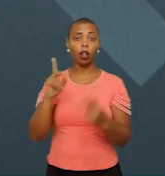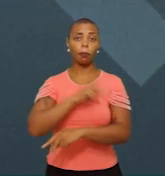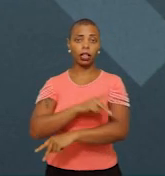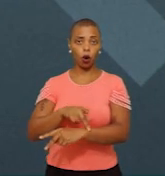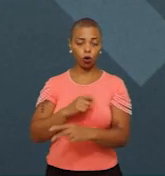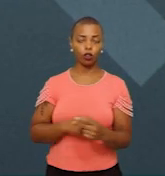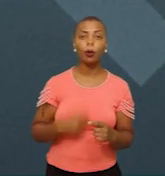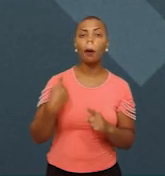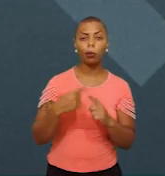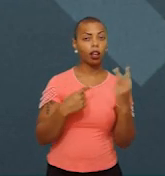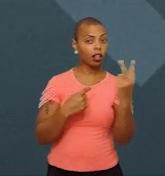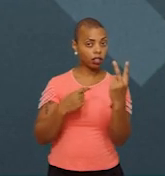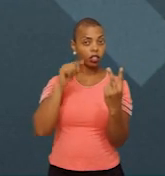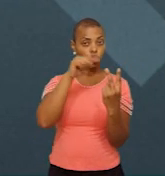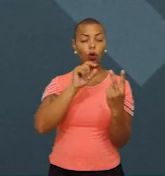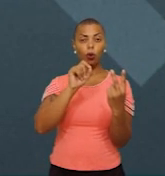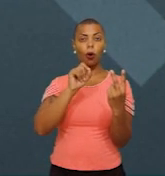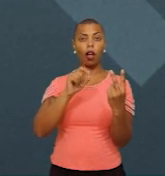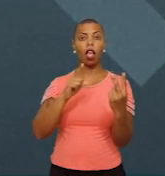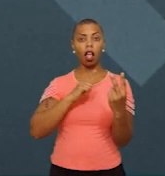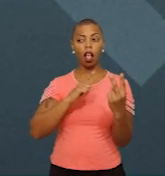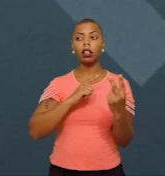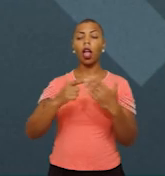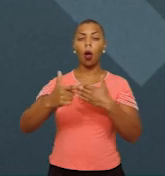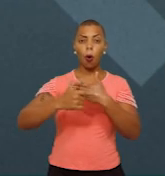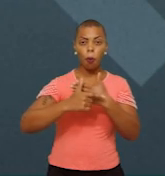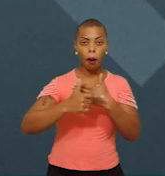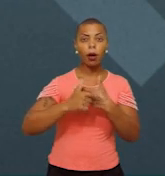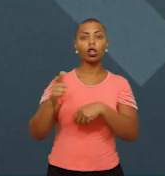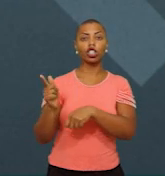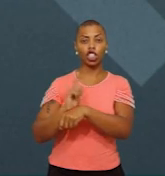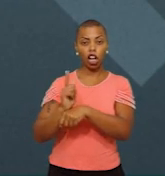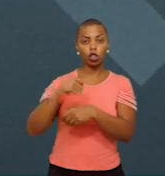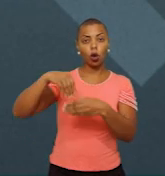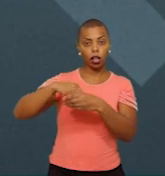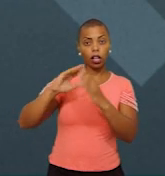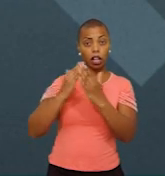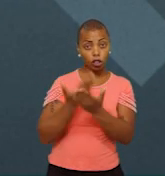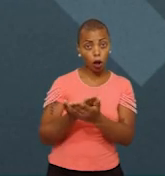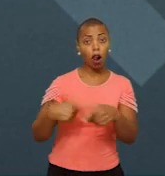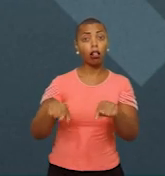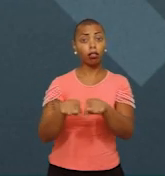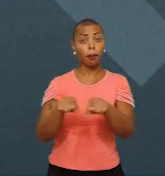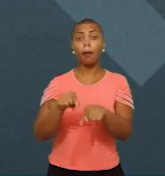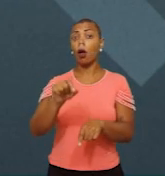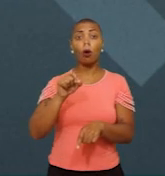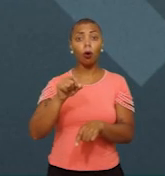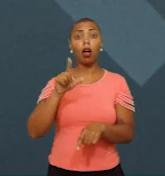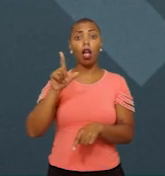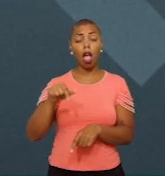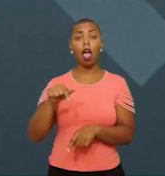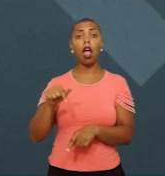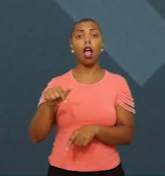Porque essas duas figuras, além de eles cumprirem um papel de gestor da unidade, eles também são sujeitos